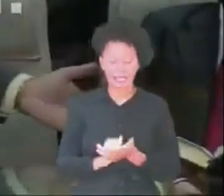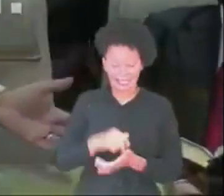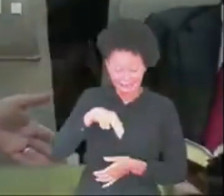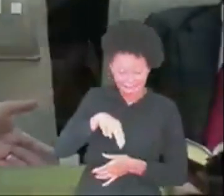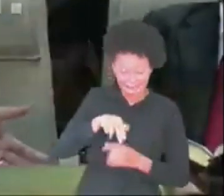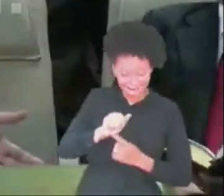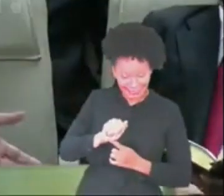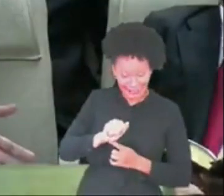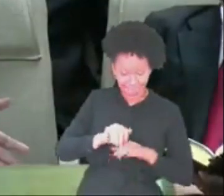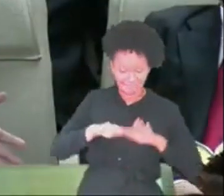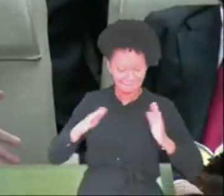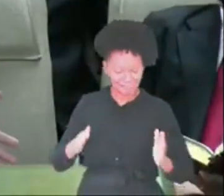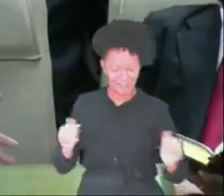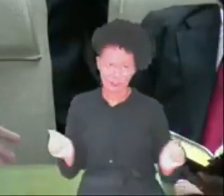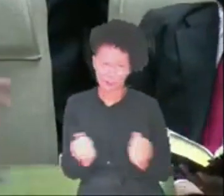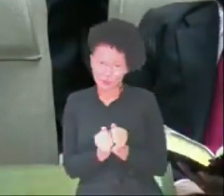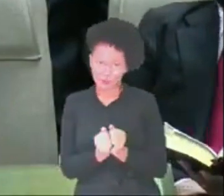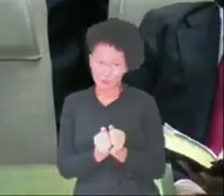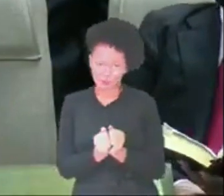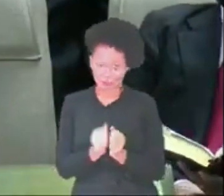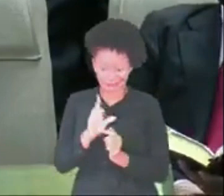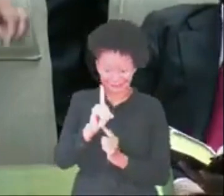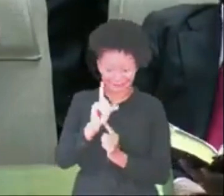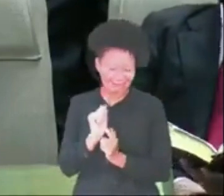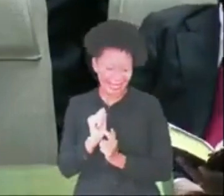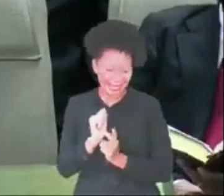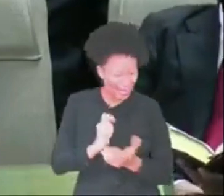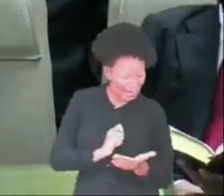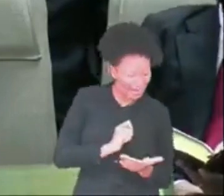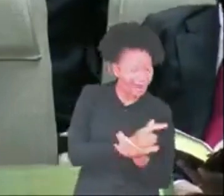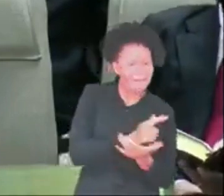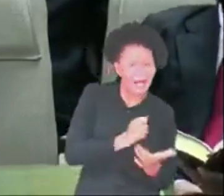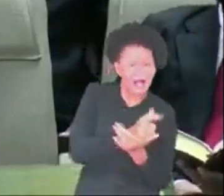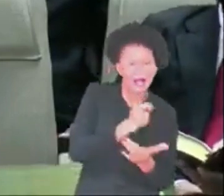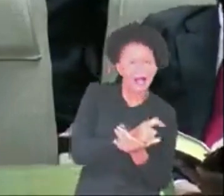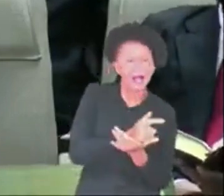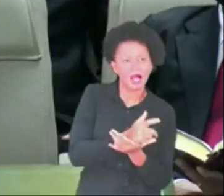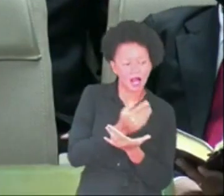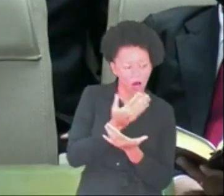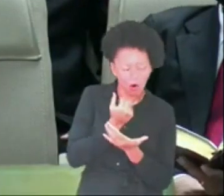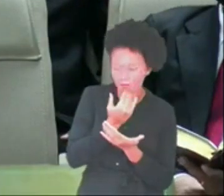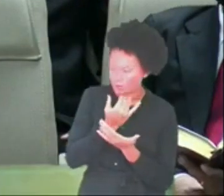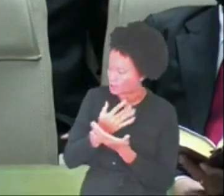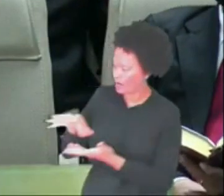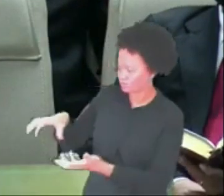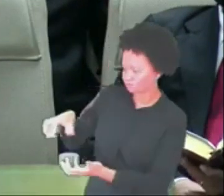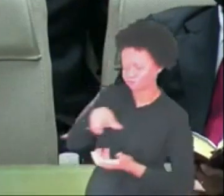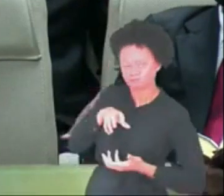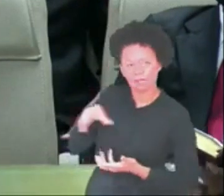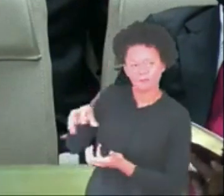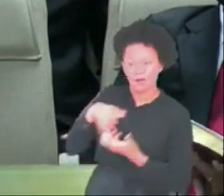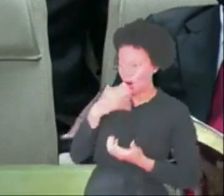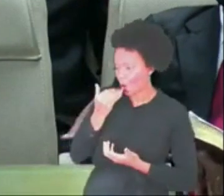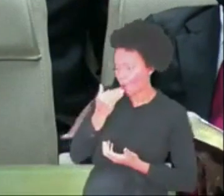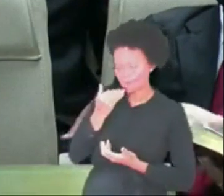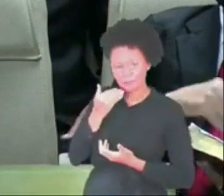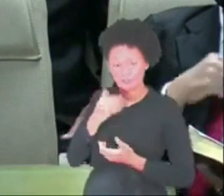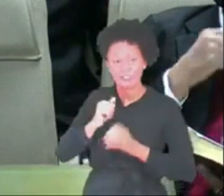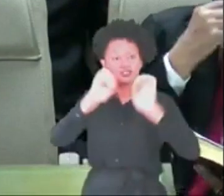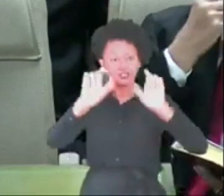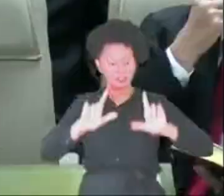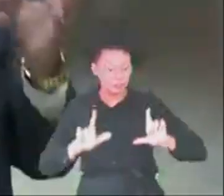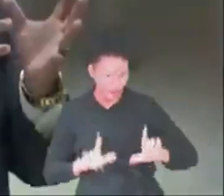à mesa com ela. Eles não comiam na mesa. Eles comiam da mesa. Quer dizer, Jezabel e